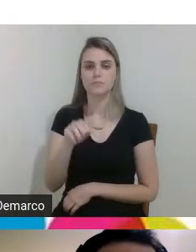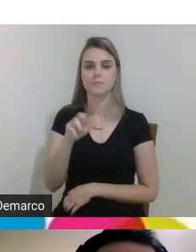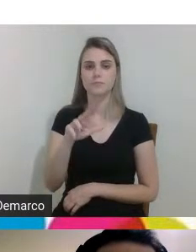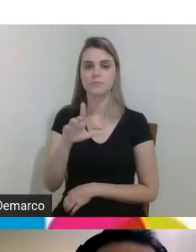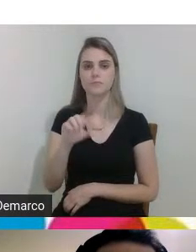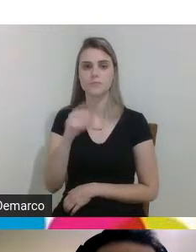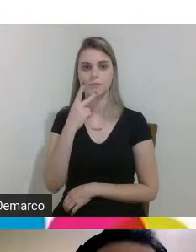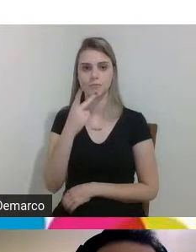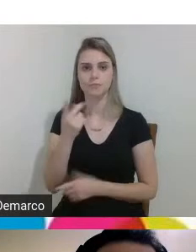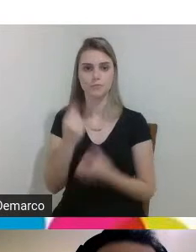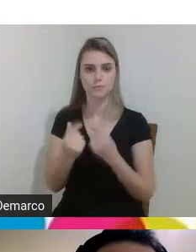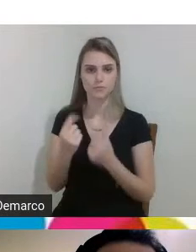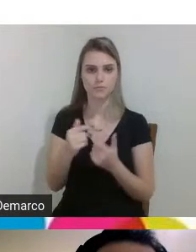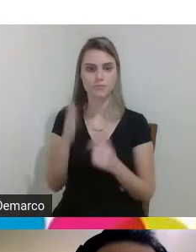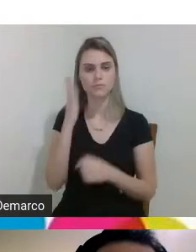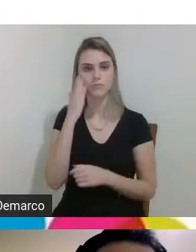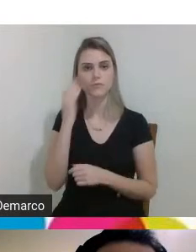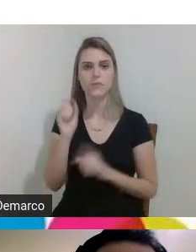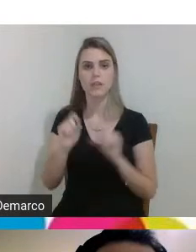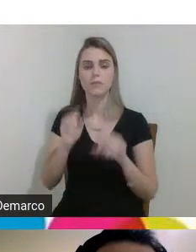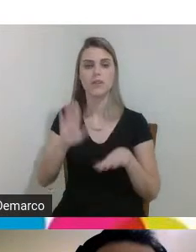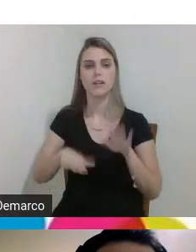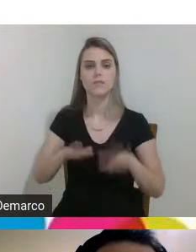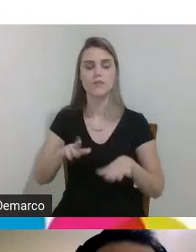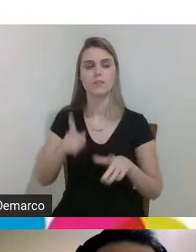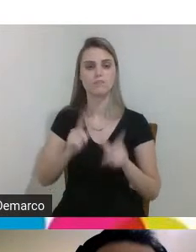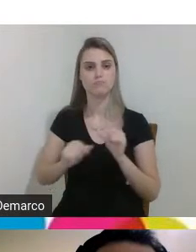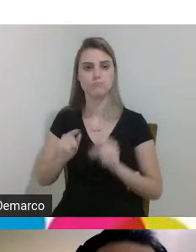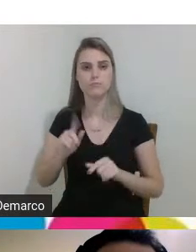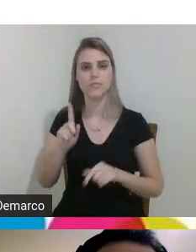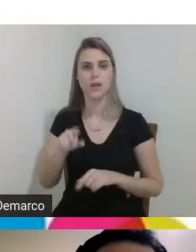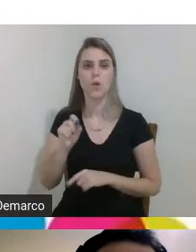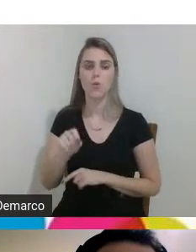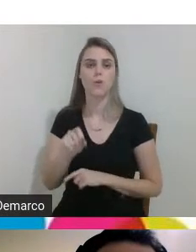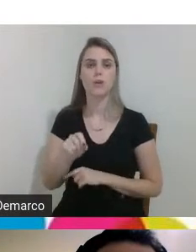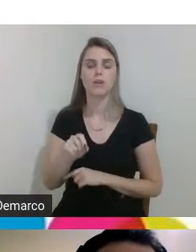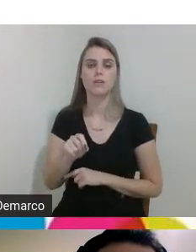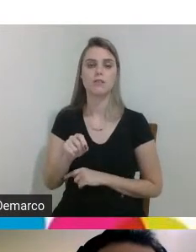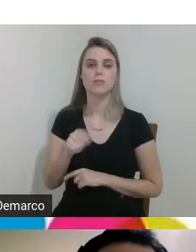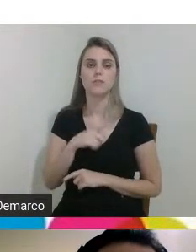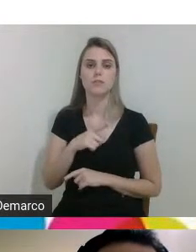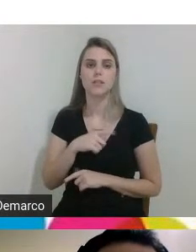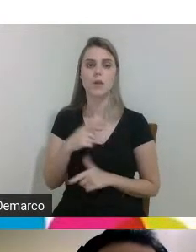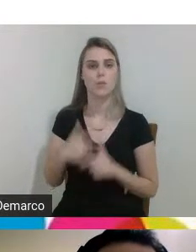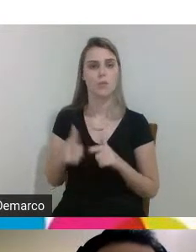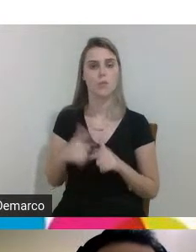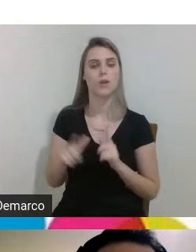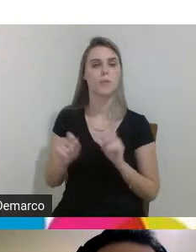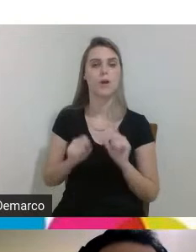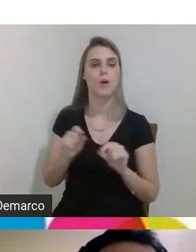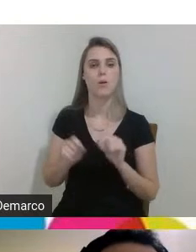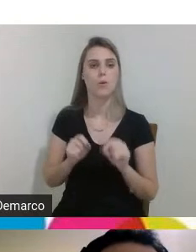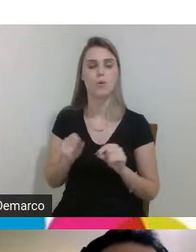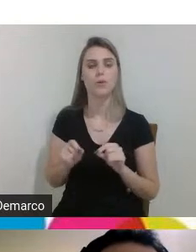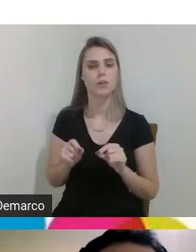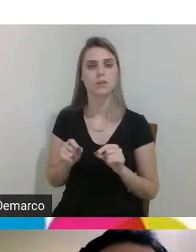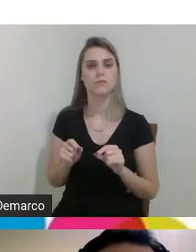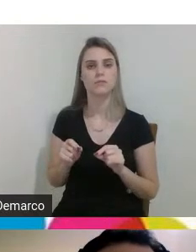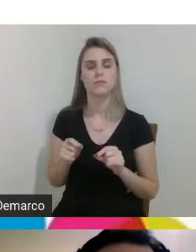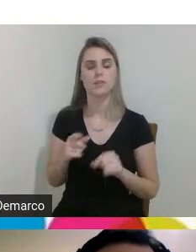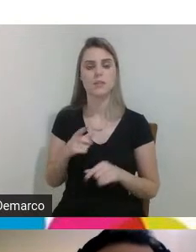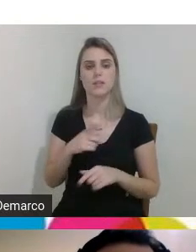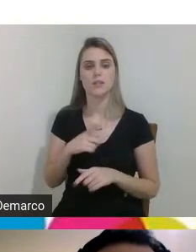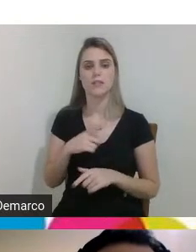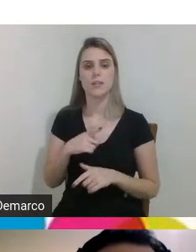a gente sabe que muitas vezes o custo ele está atrelado a uma situação assim ó de demanda né